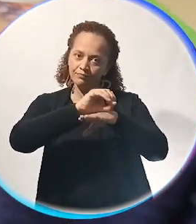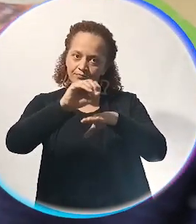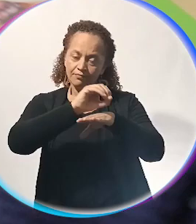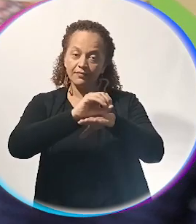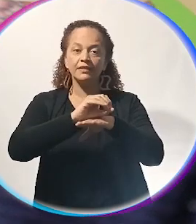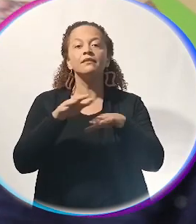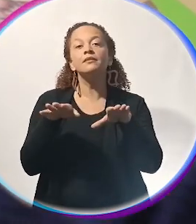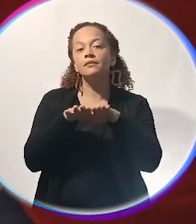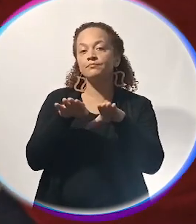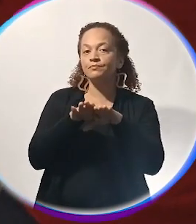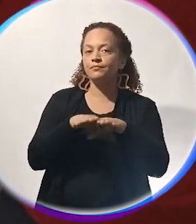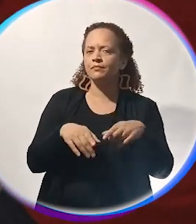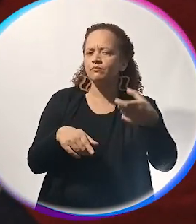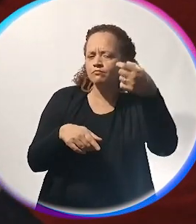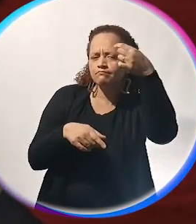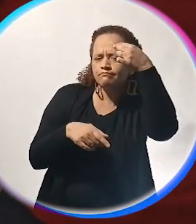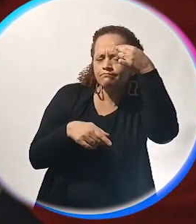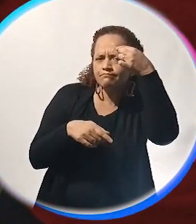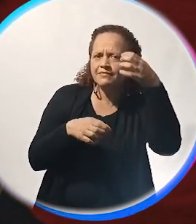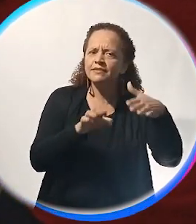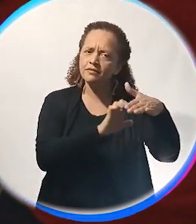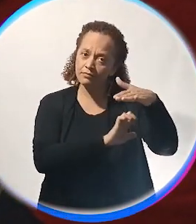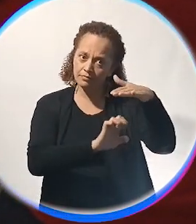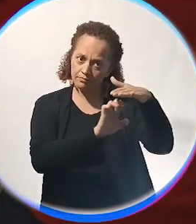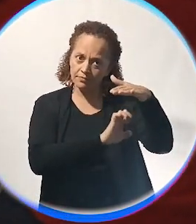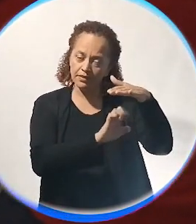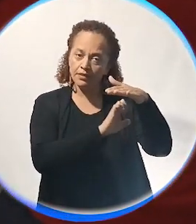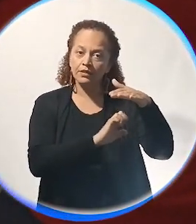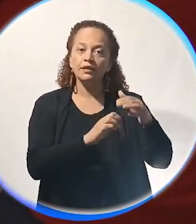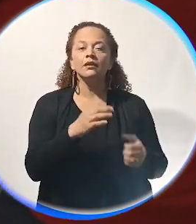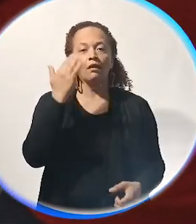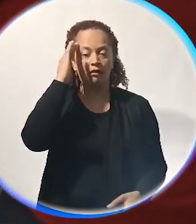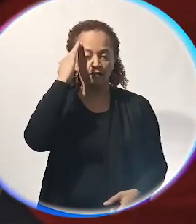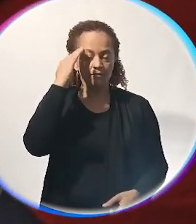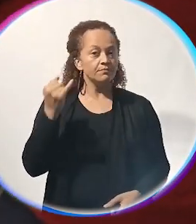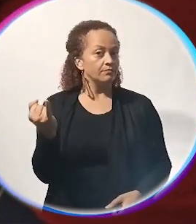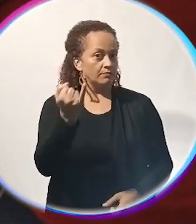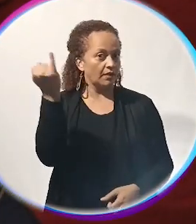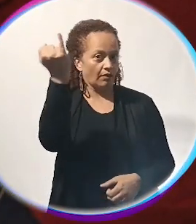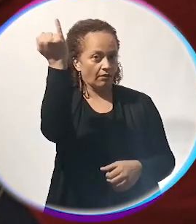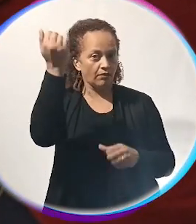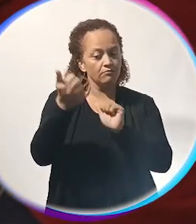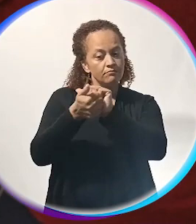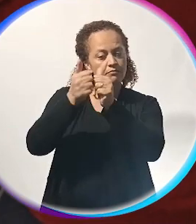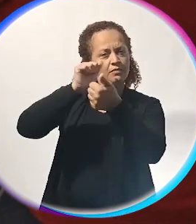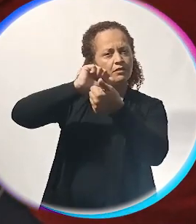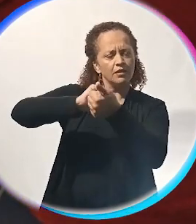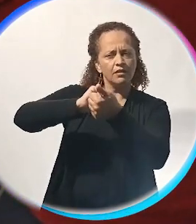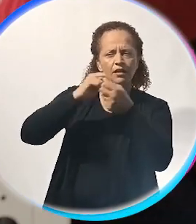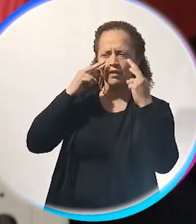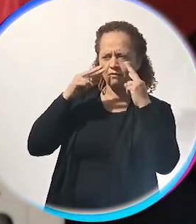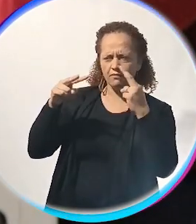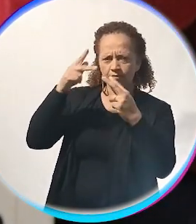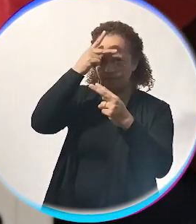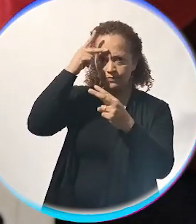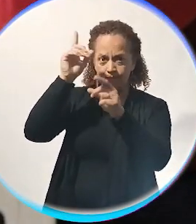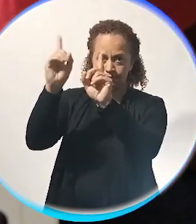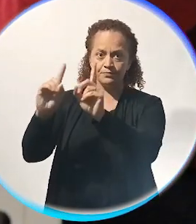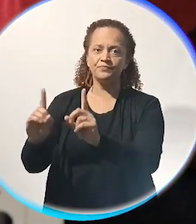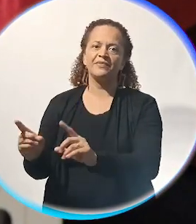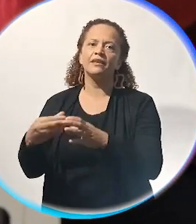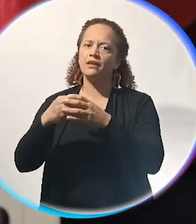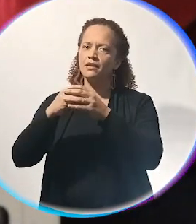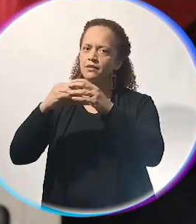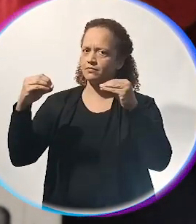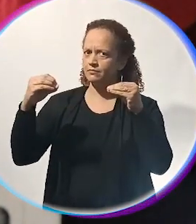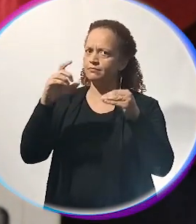outro lado, a conscientização das empresas entenderem a importância, adaptações, e não olhar para a pessoa com deficiência como